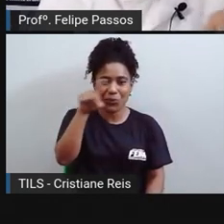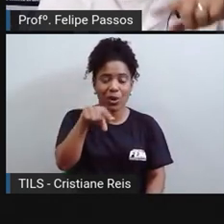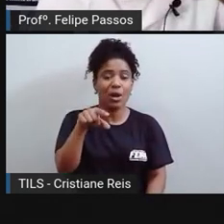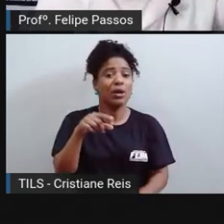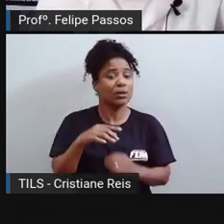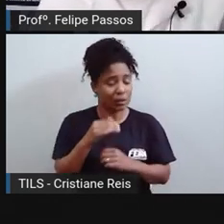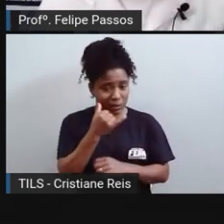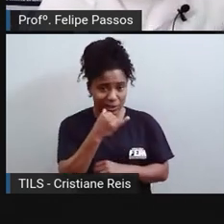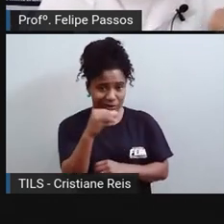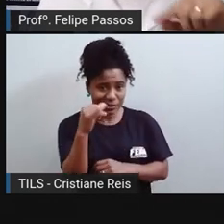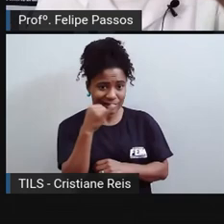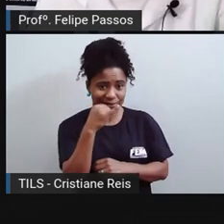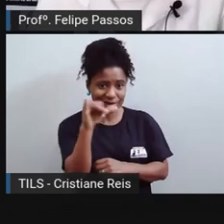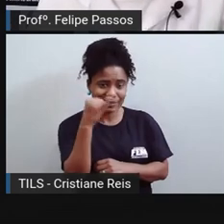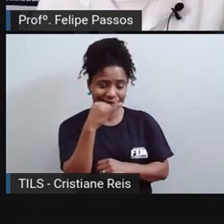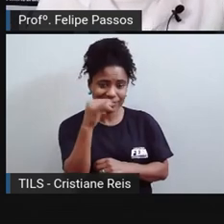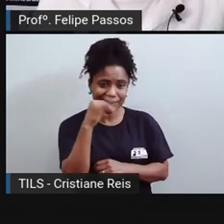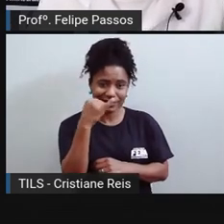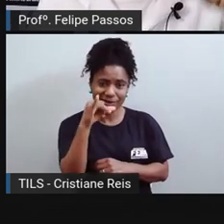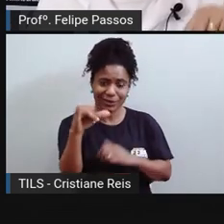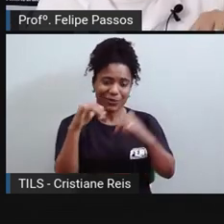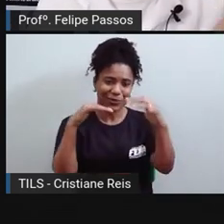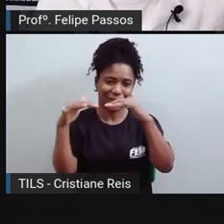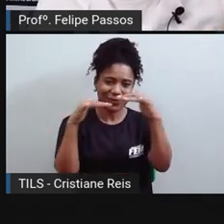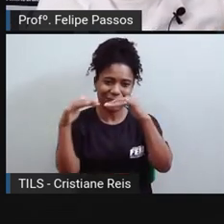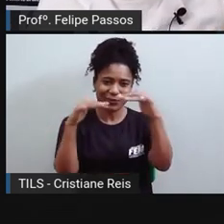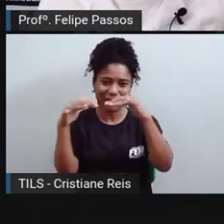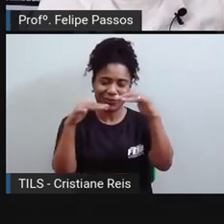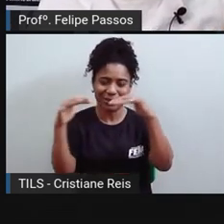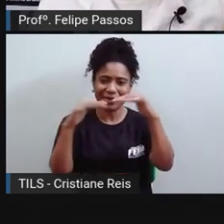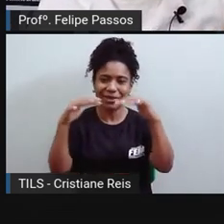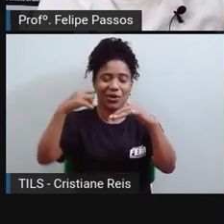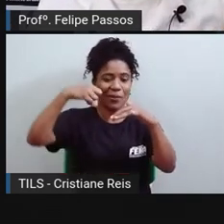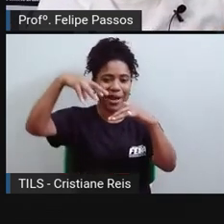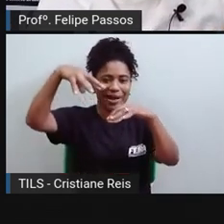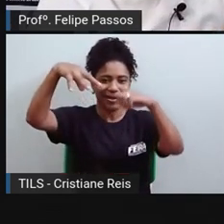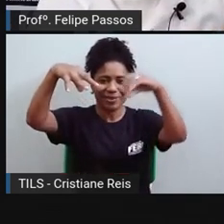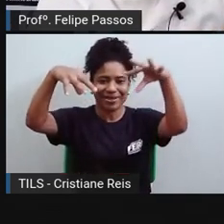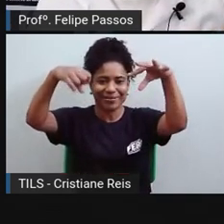e aí essa energia cinética das hélices é transformada em energia elétrica.